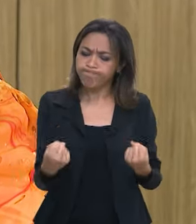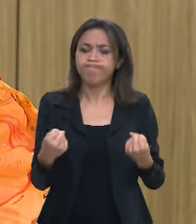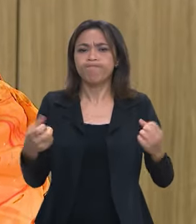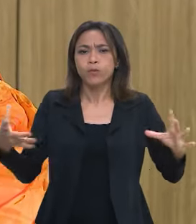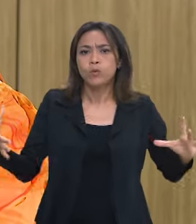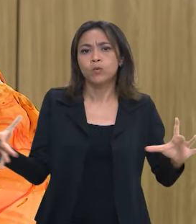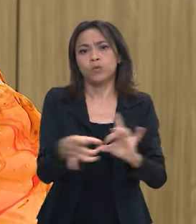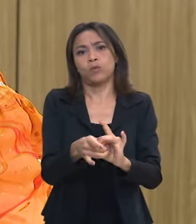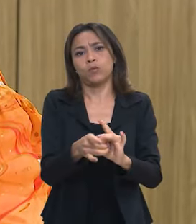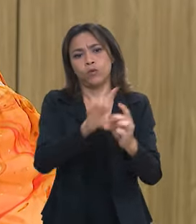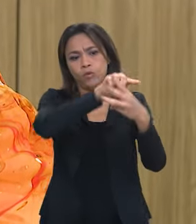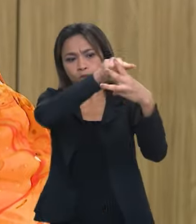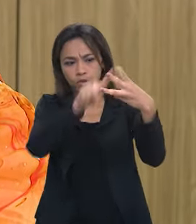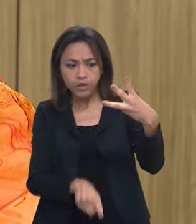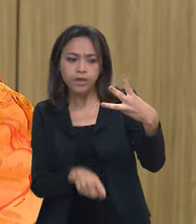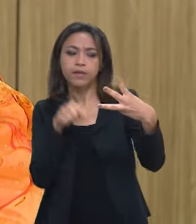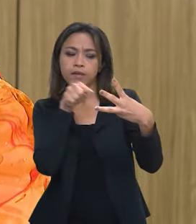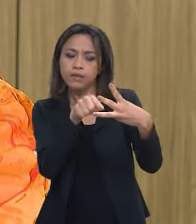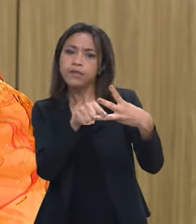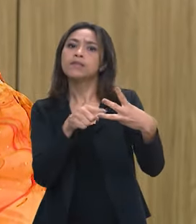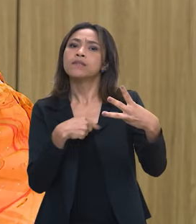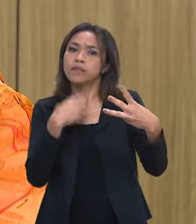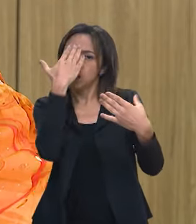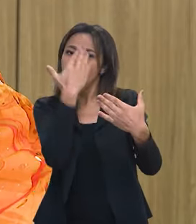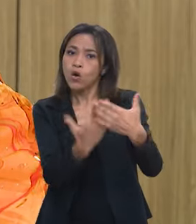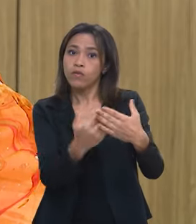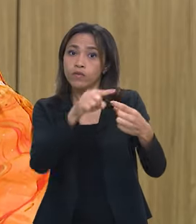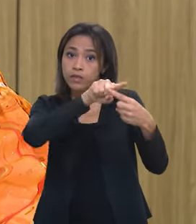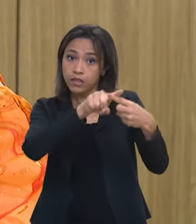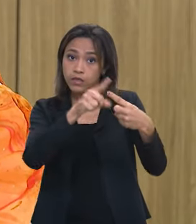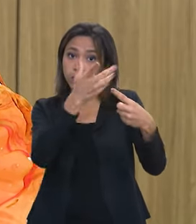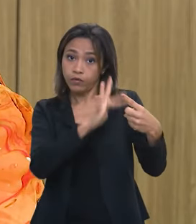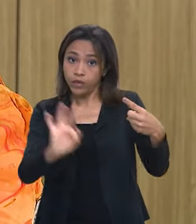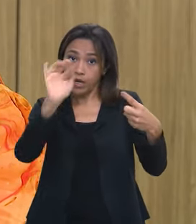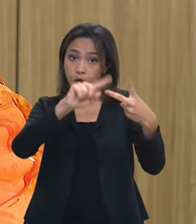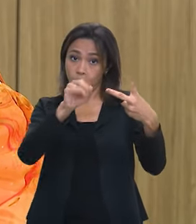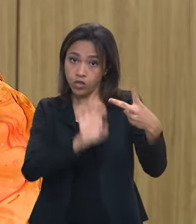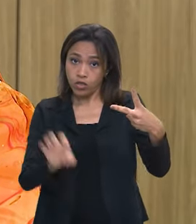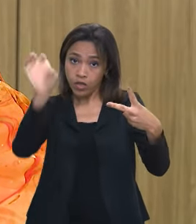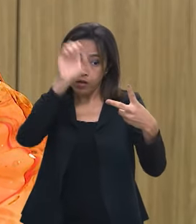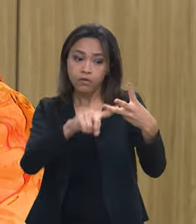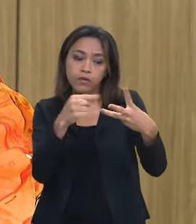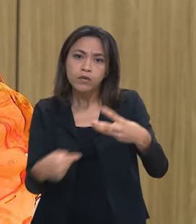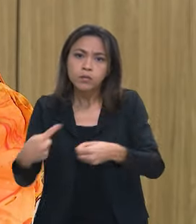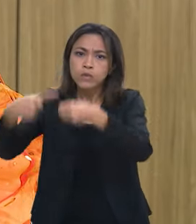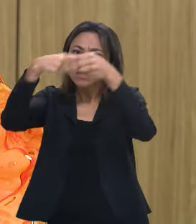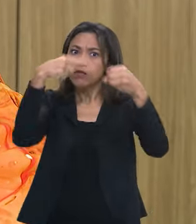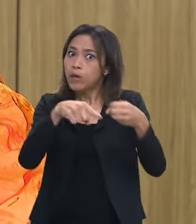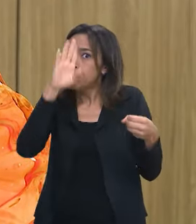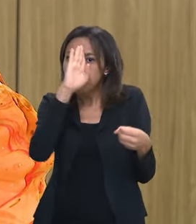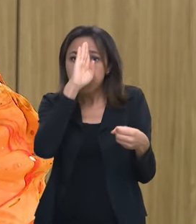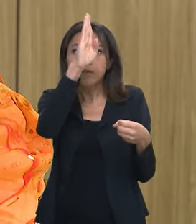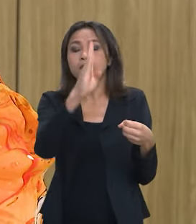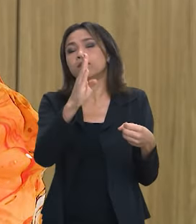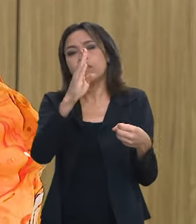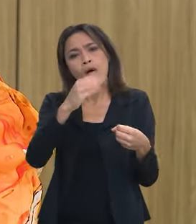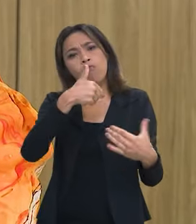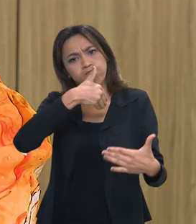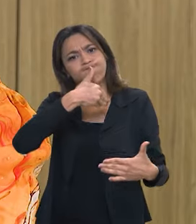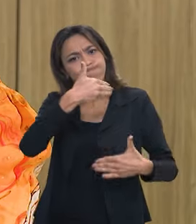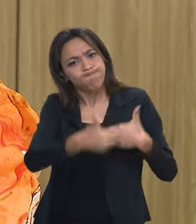que tem que se basear em políticas, na confiança entre os entes, eu diria que foi a principal construção,